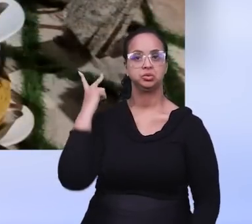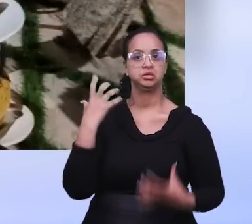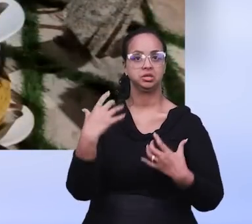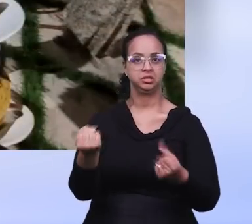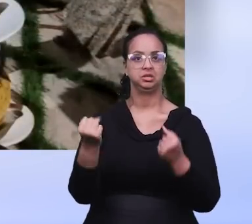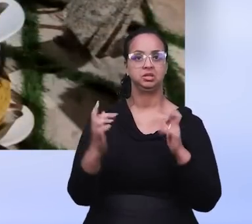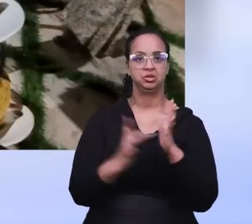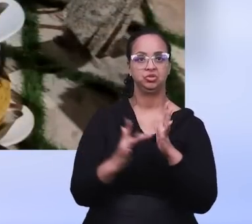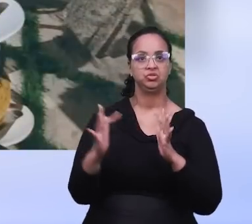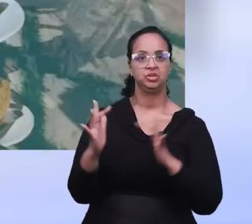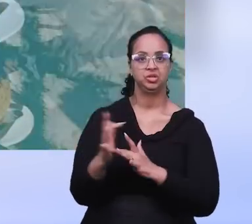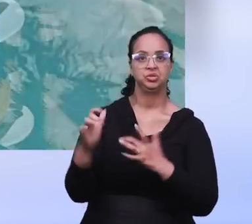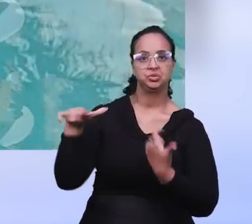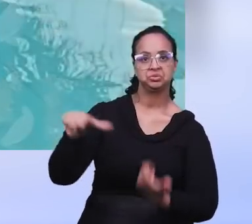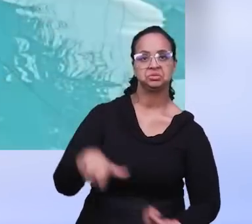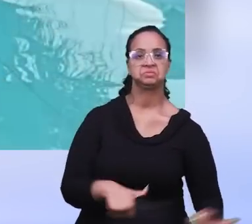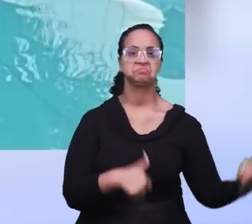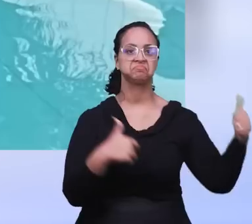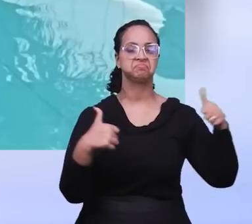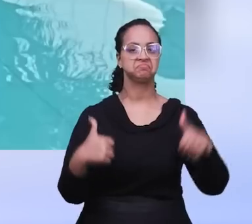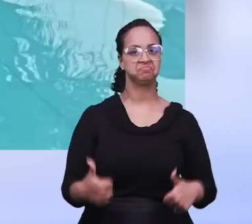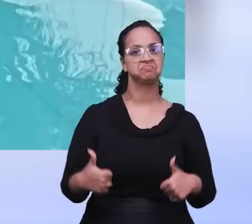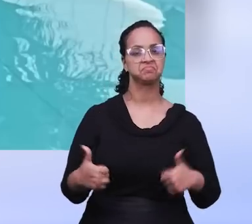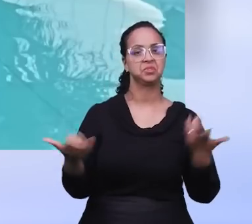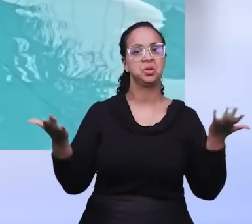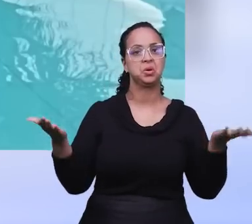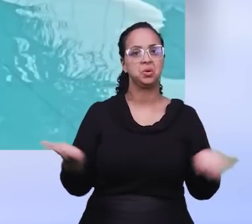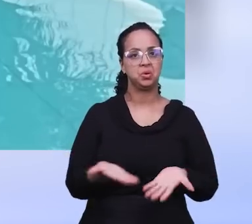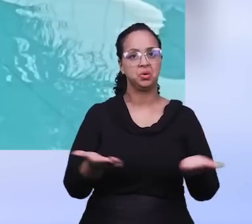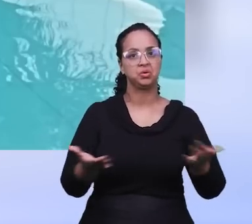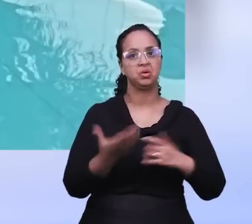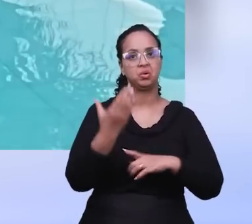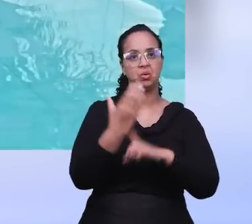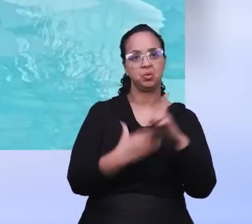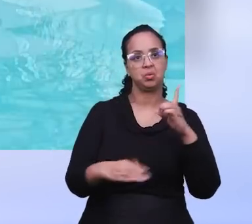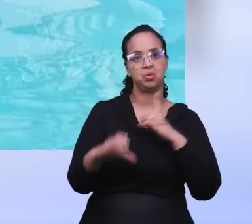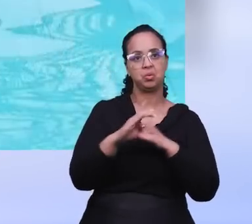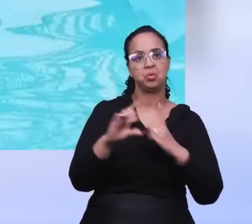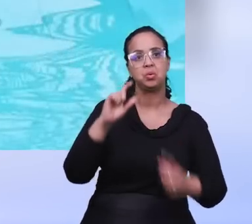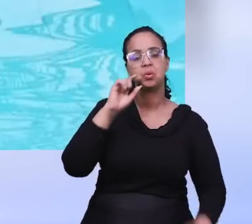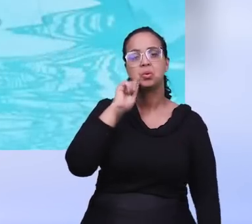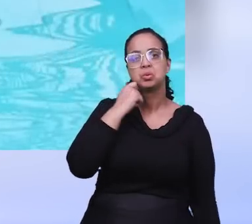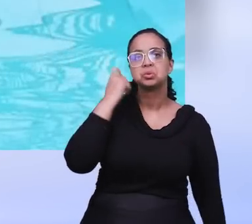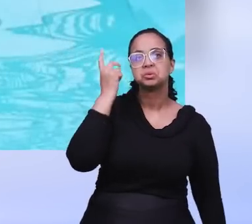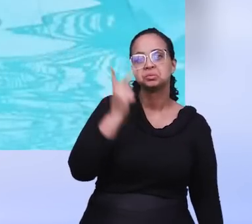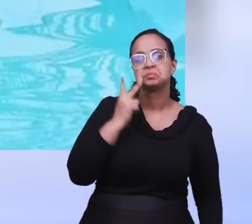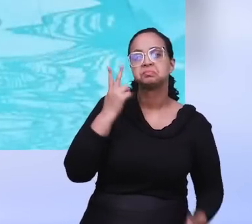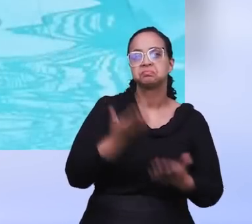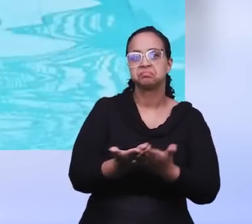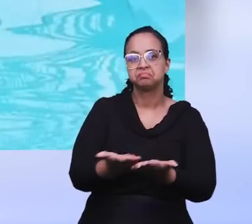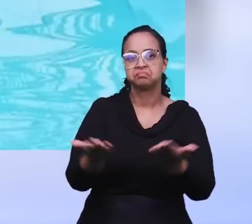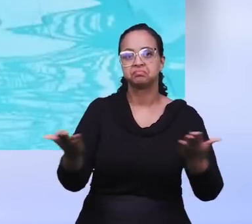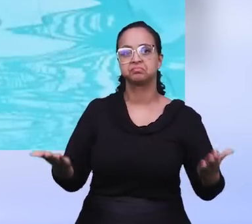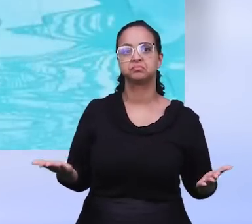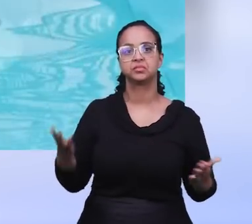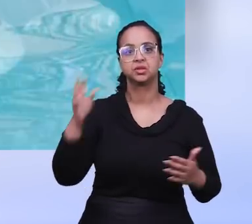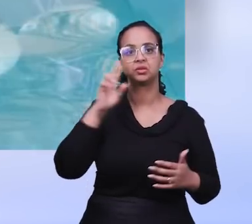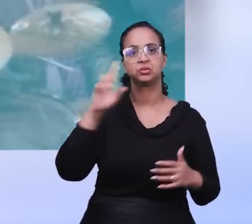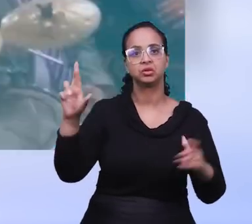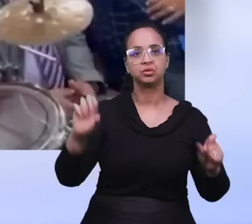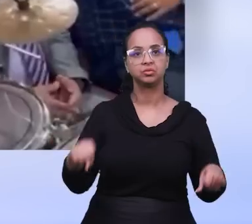aceitaram o Senhor, desceram as águas. Nós encerramos aqui hoje com um culto de ser, onde o Senhor deu uma bênção à igreja,